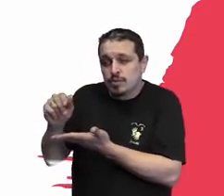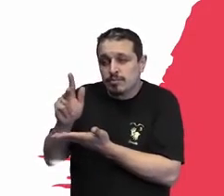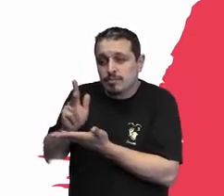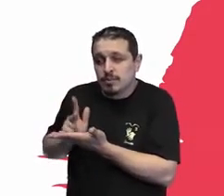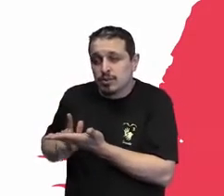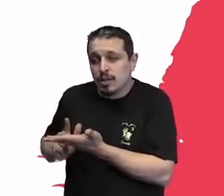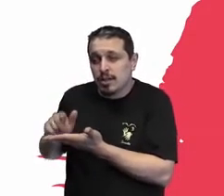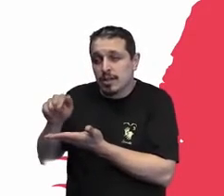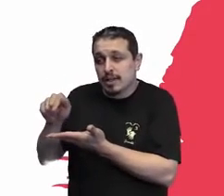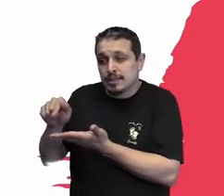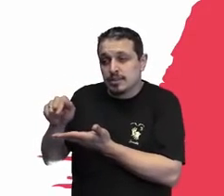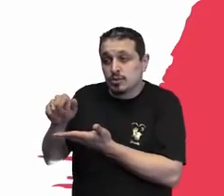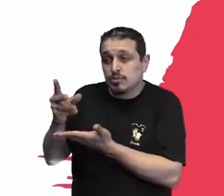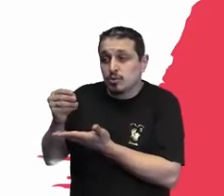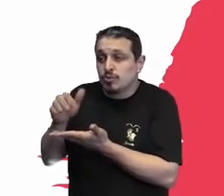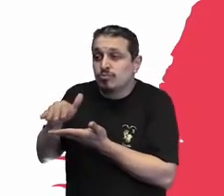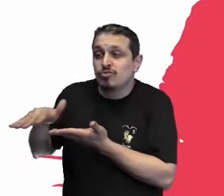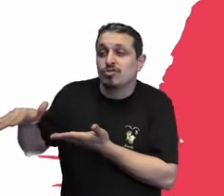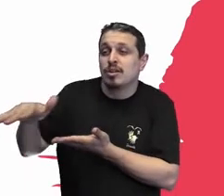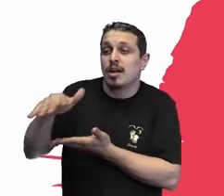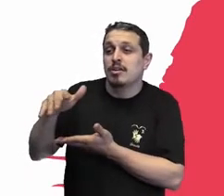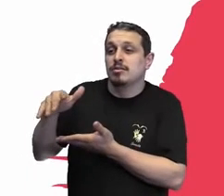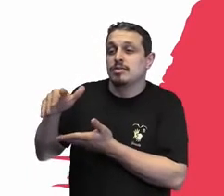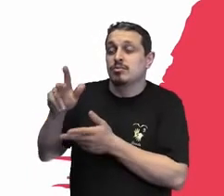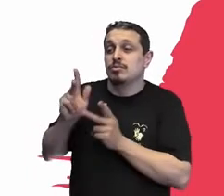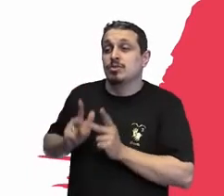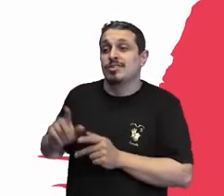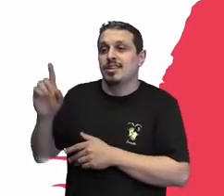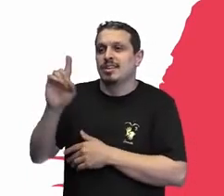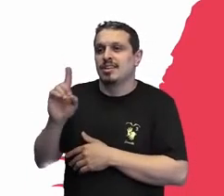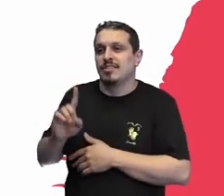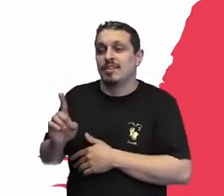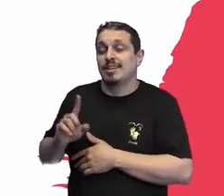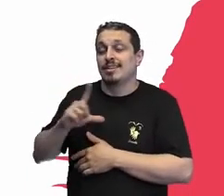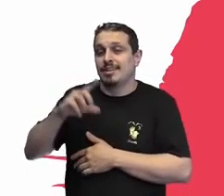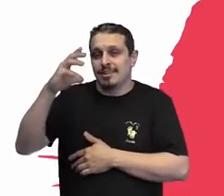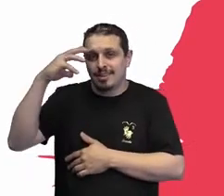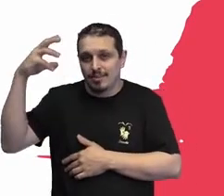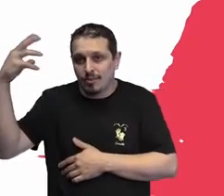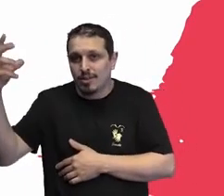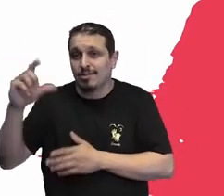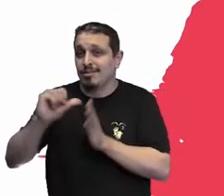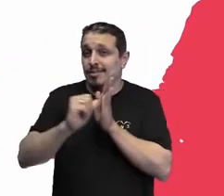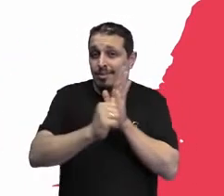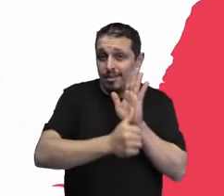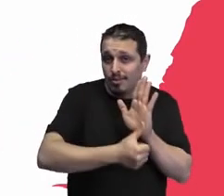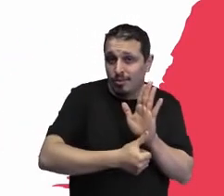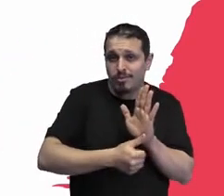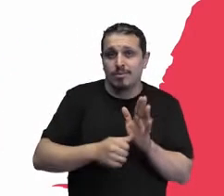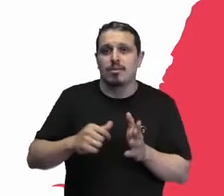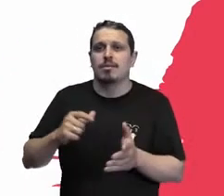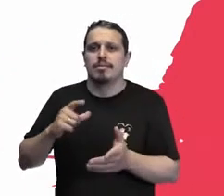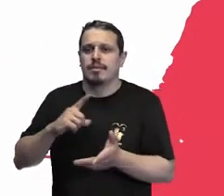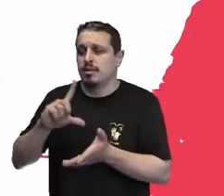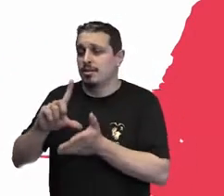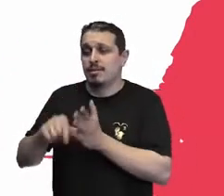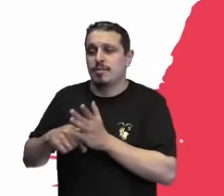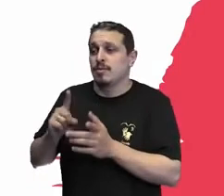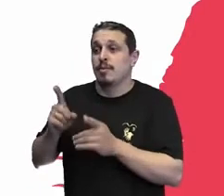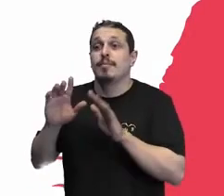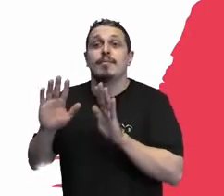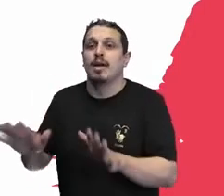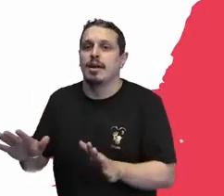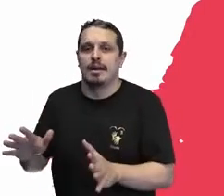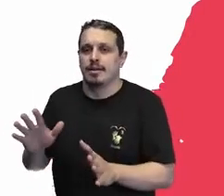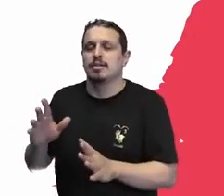muito, muito, muito importante. Dali para frente, eu não tenho como parar. Mesmo que eu, muitas vezes, a gente